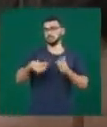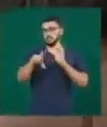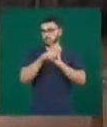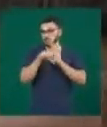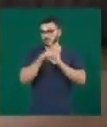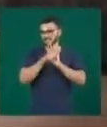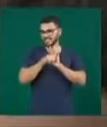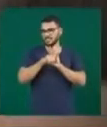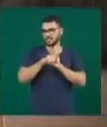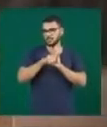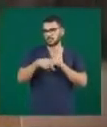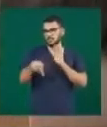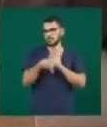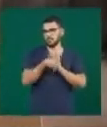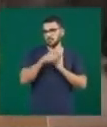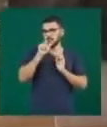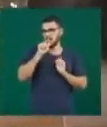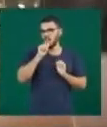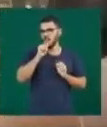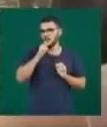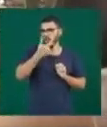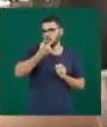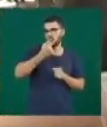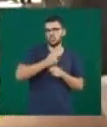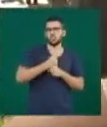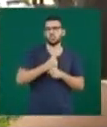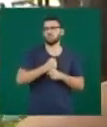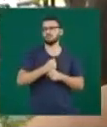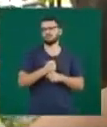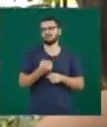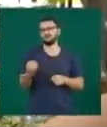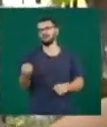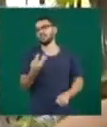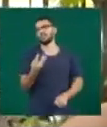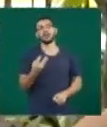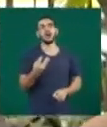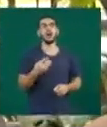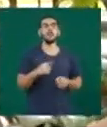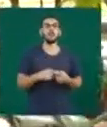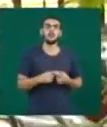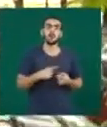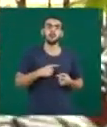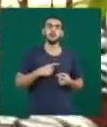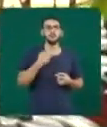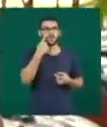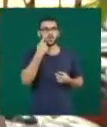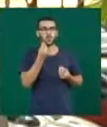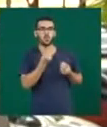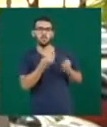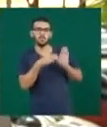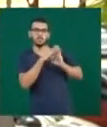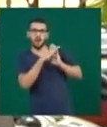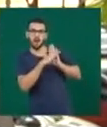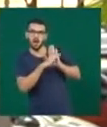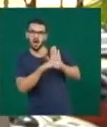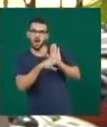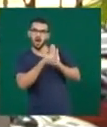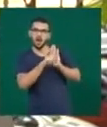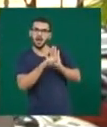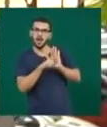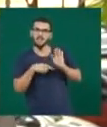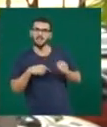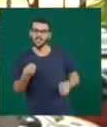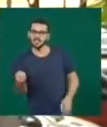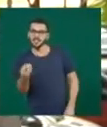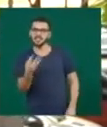tem 20 anos. Portanto, ela é jovem. E com isso, através dela, vai se montando o sistema de recursos hídricos no Brasil, com os comitês de